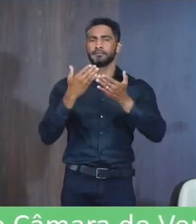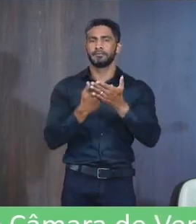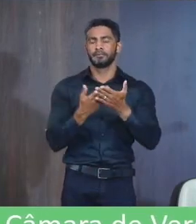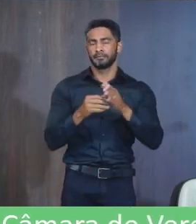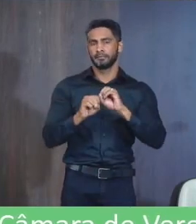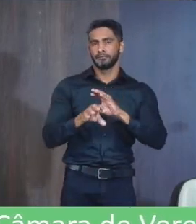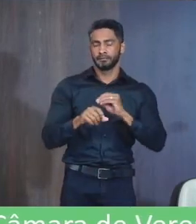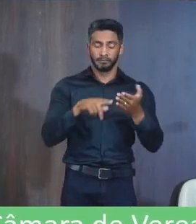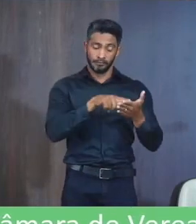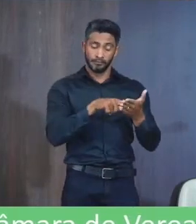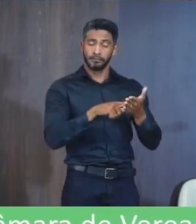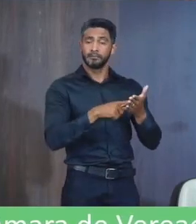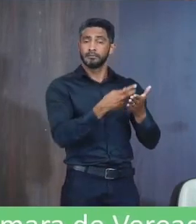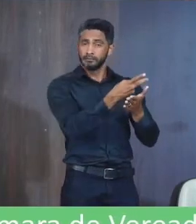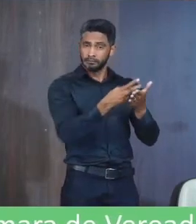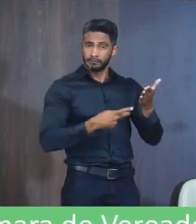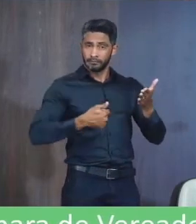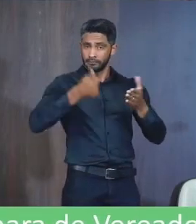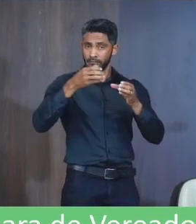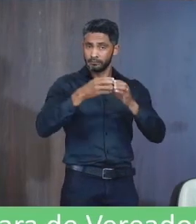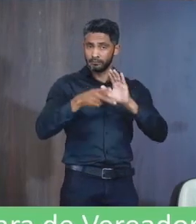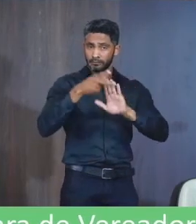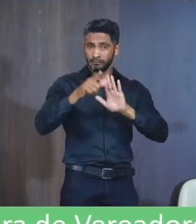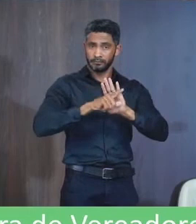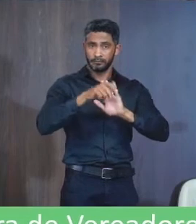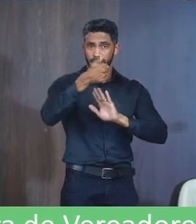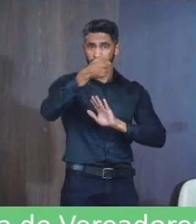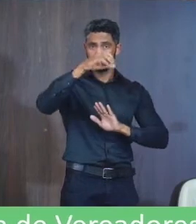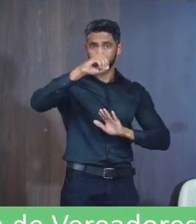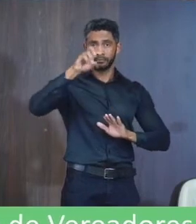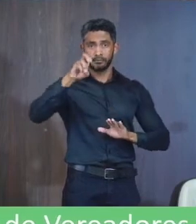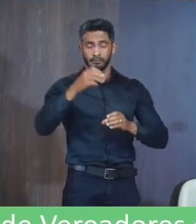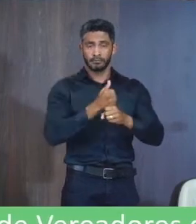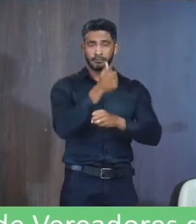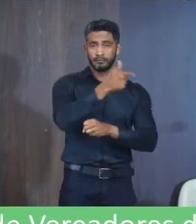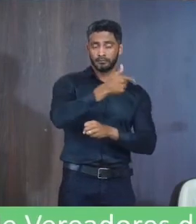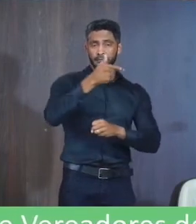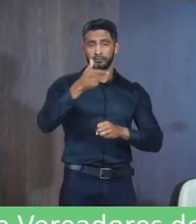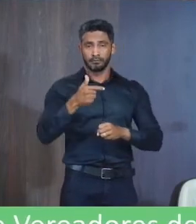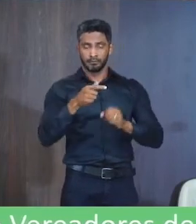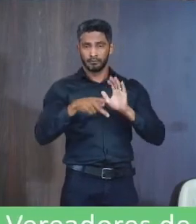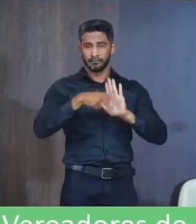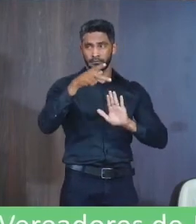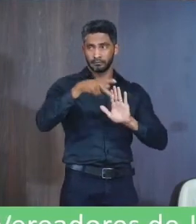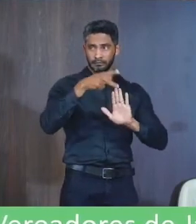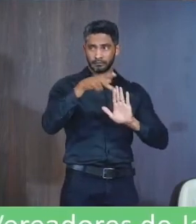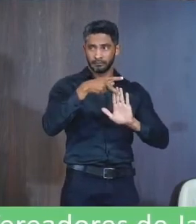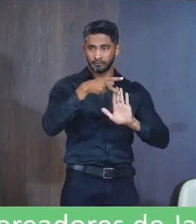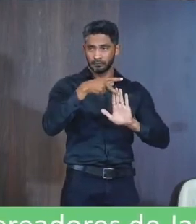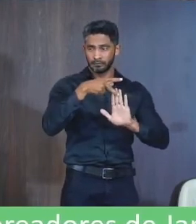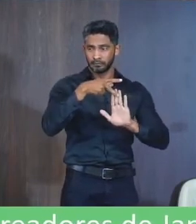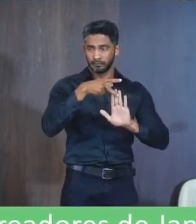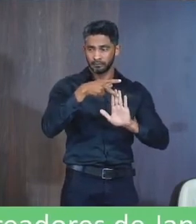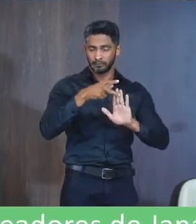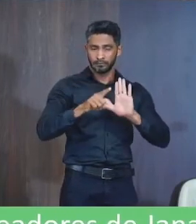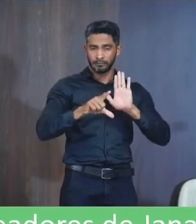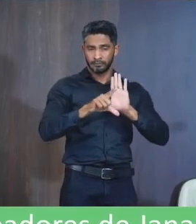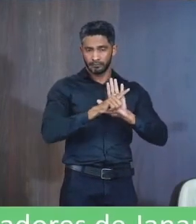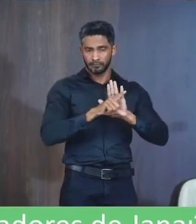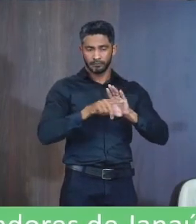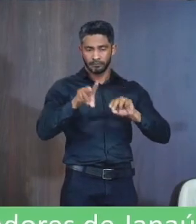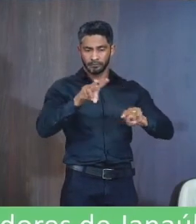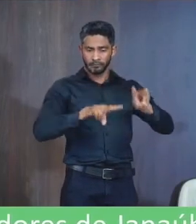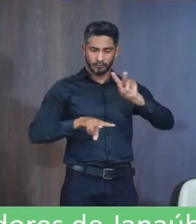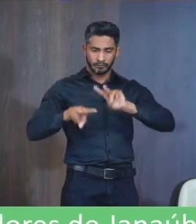Aparecer Para o primeiro turno Do projeto de lei 105 2022 O projeto De lei Ora